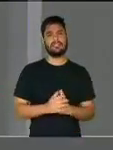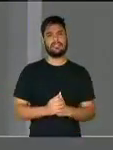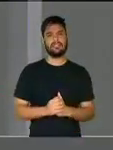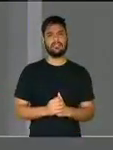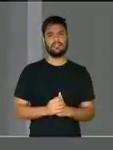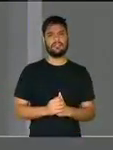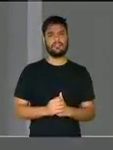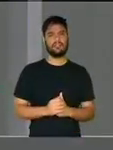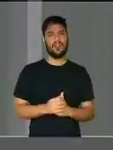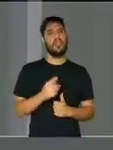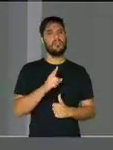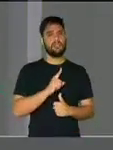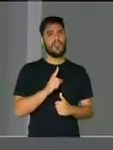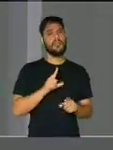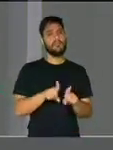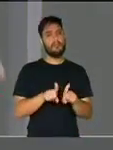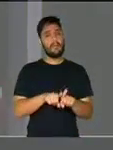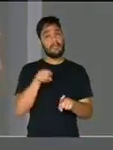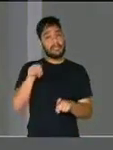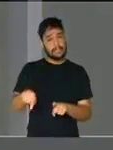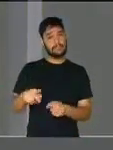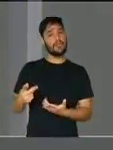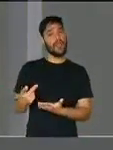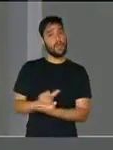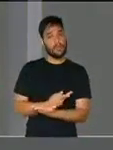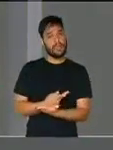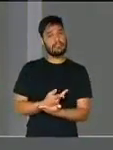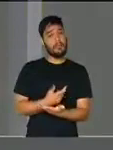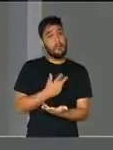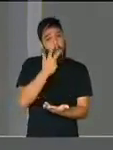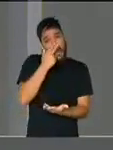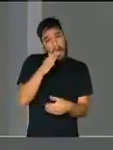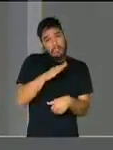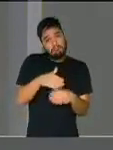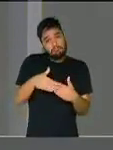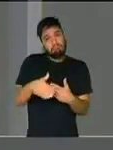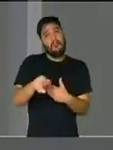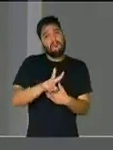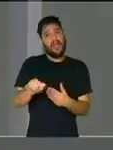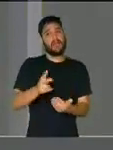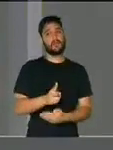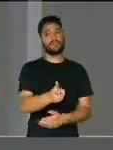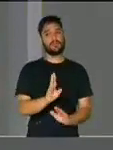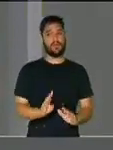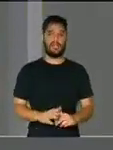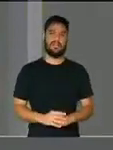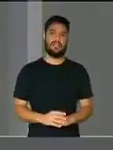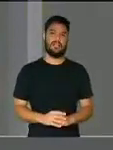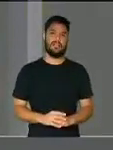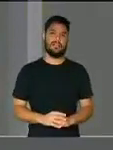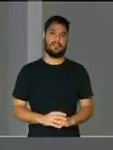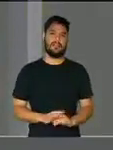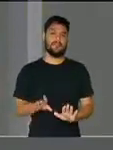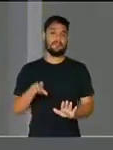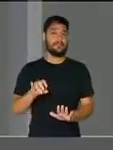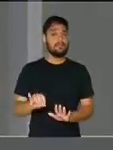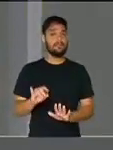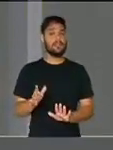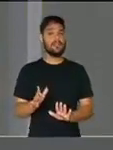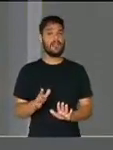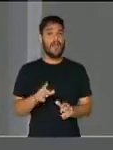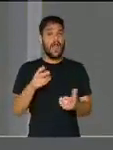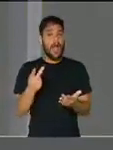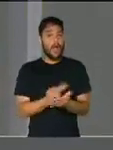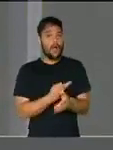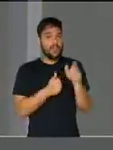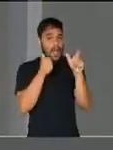esse tipo de atentado vai continuar. E quando ele acontece em cima de alguém como